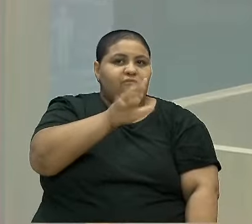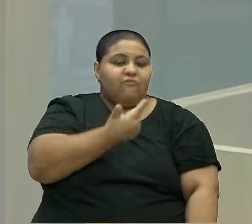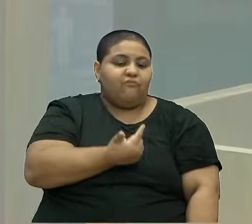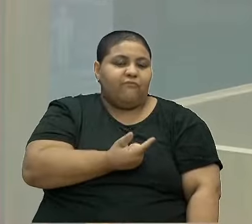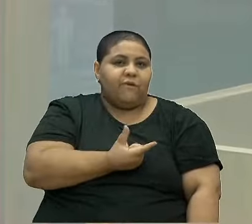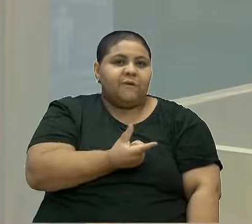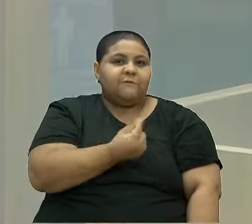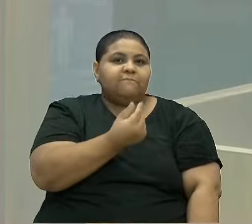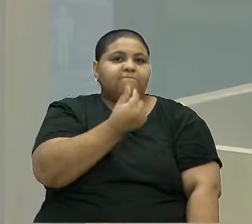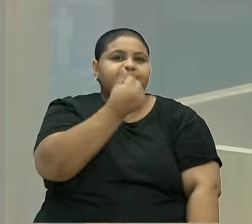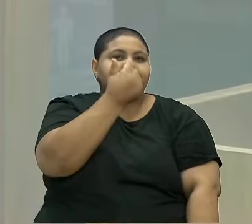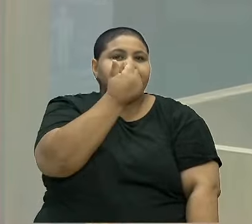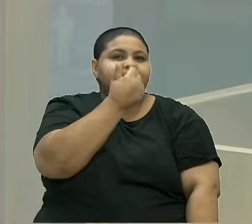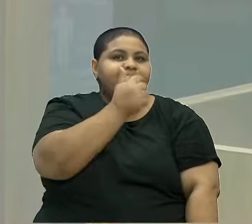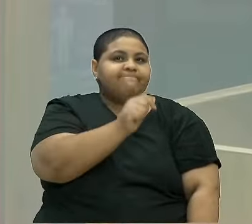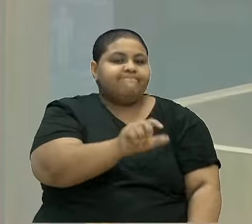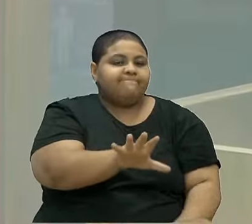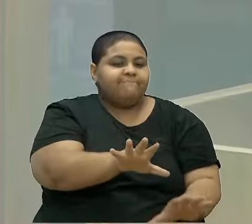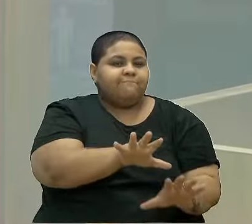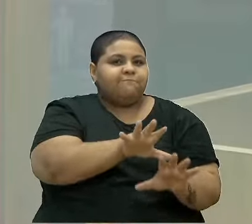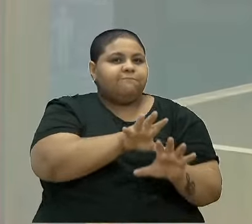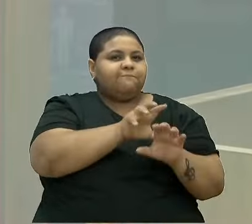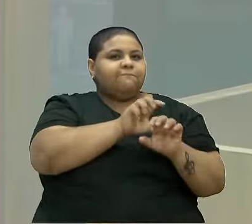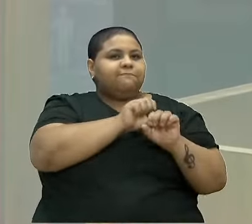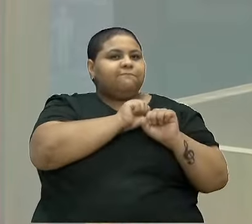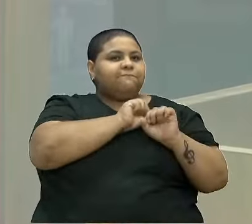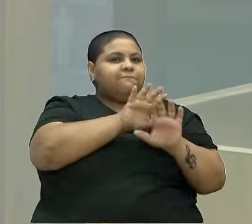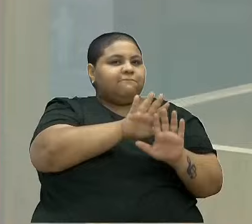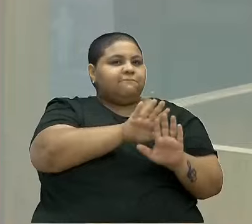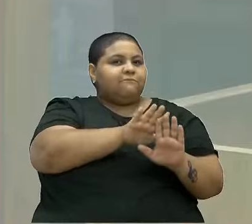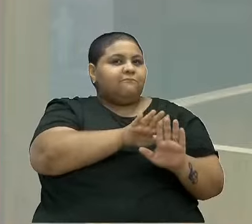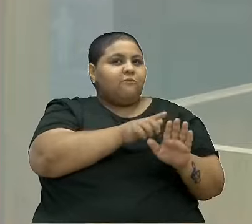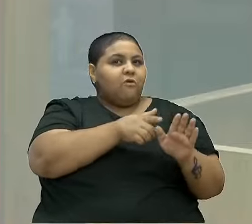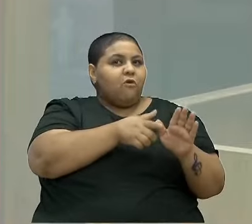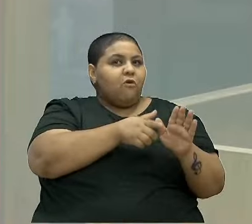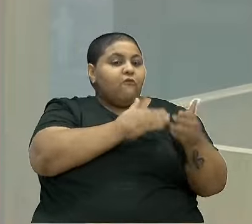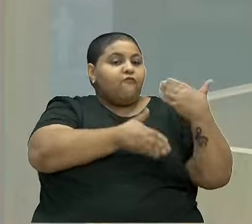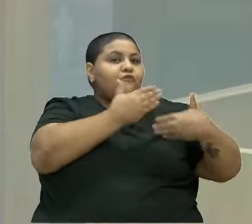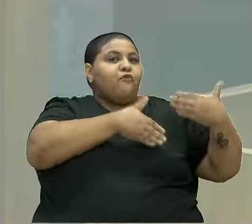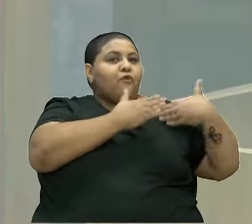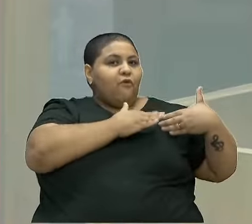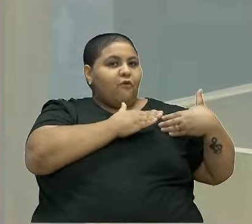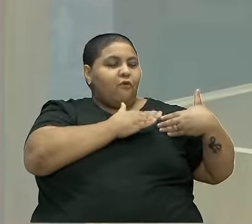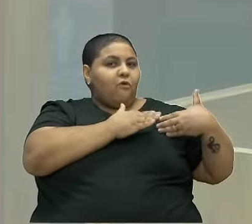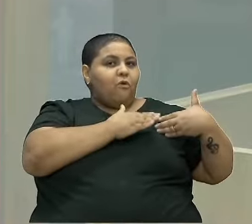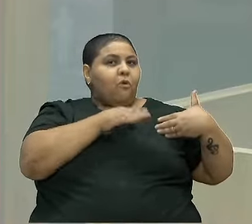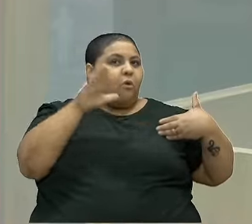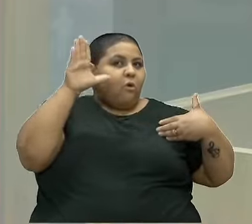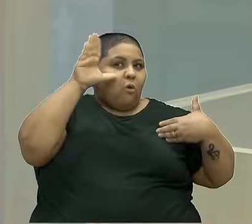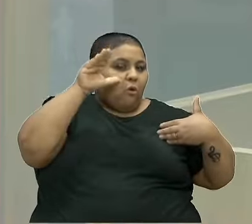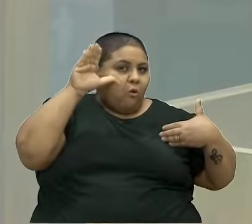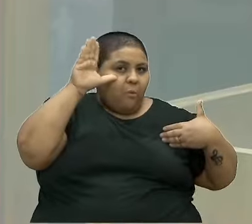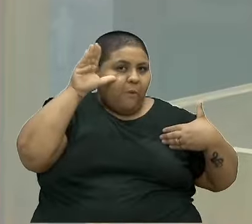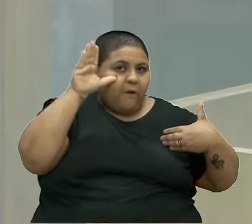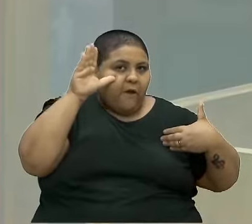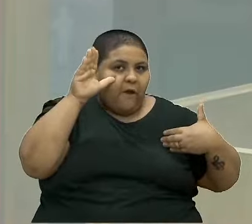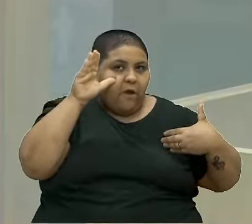se retrairá. Uma análise da burguesia escravocrata,